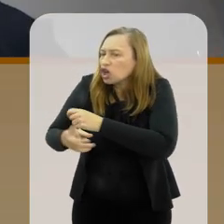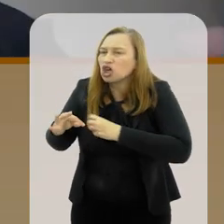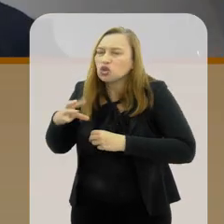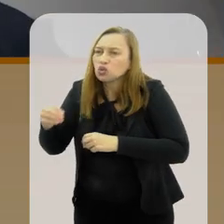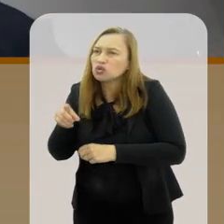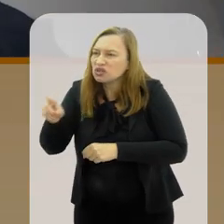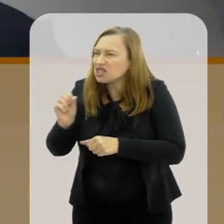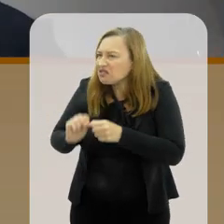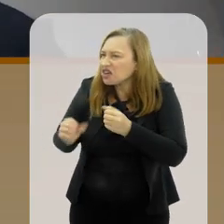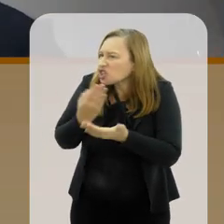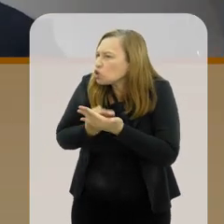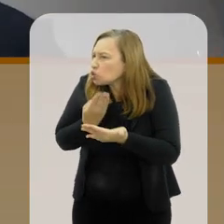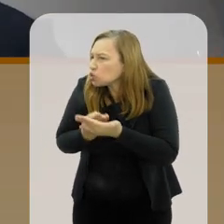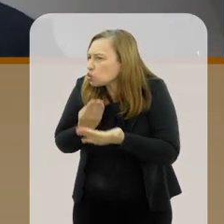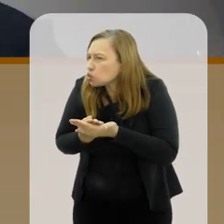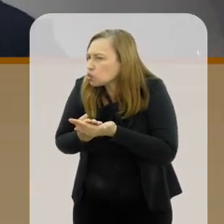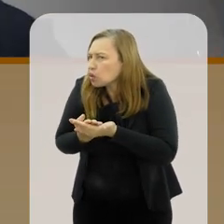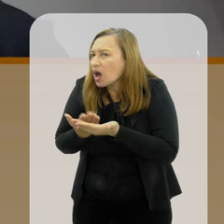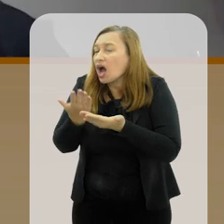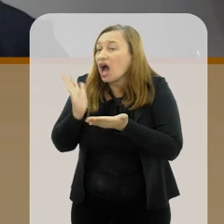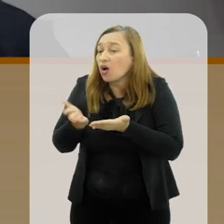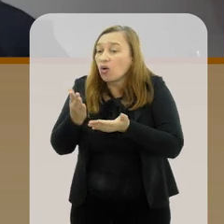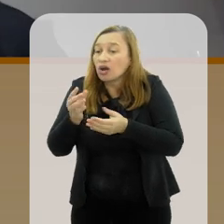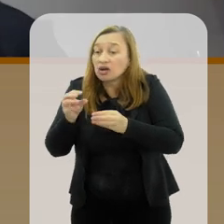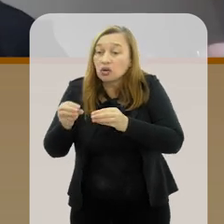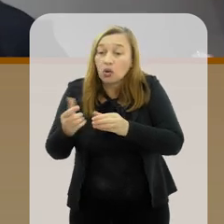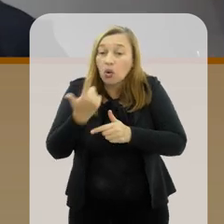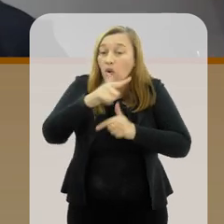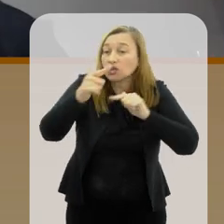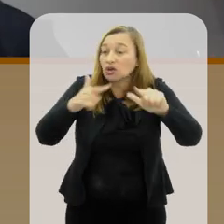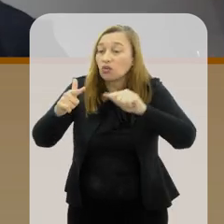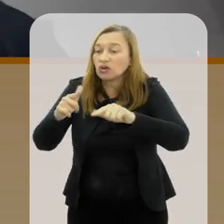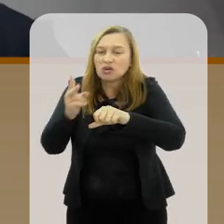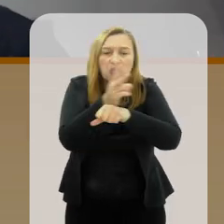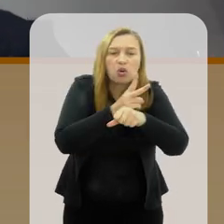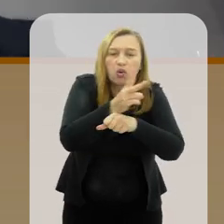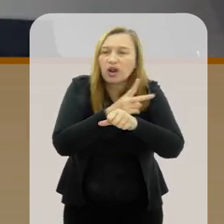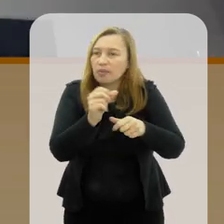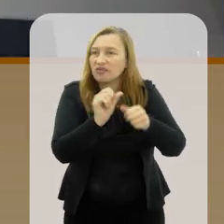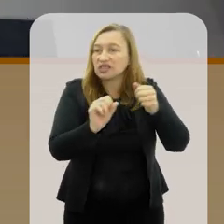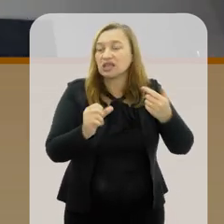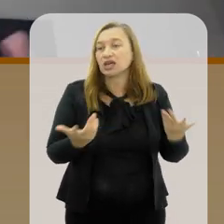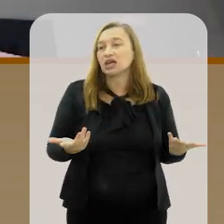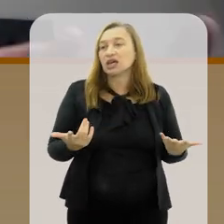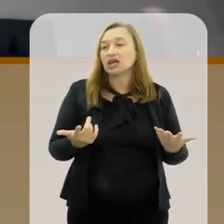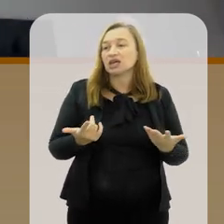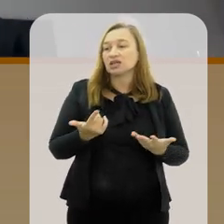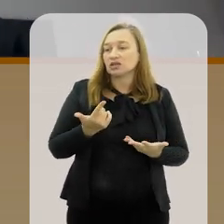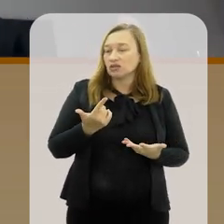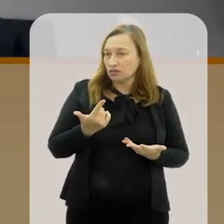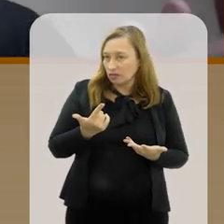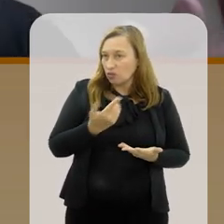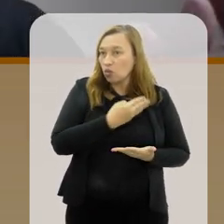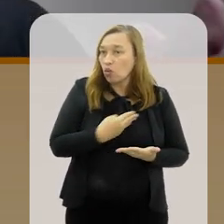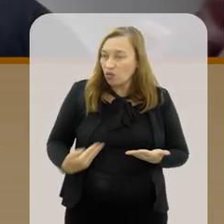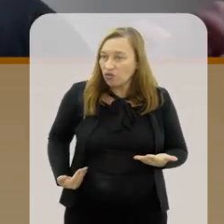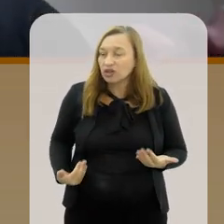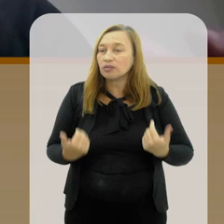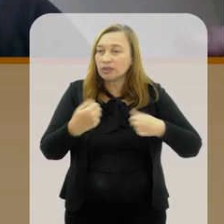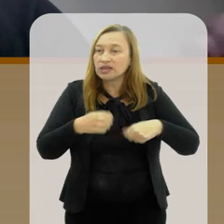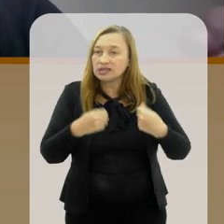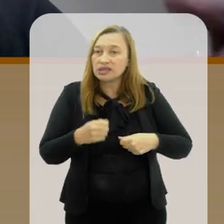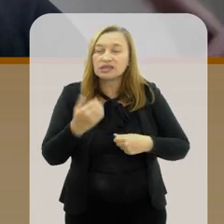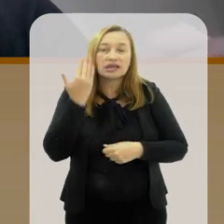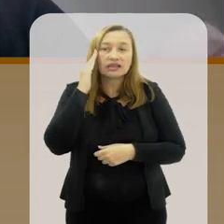pesquisa no país e tudo que você fez todos os seus estudos agora você tem que cuidar de outra coisa se você não tiver essa perspectiva de que o governo